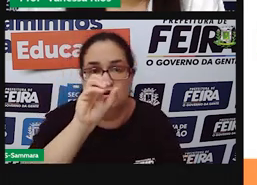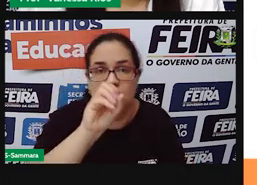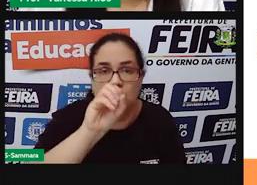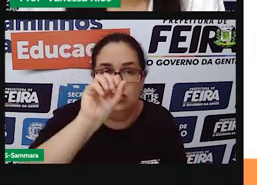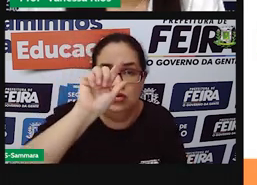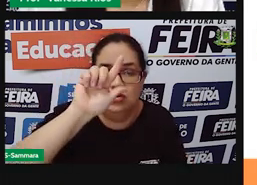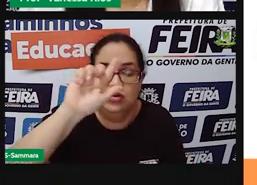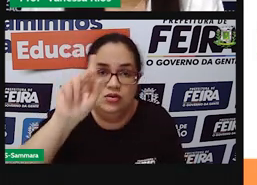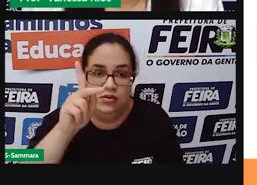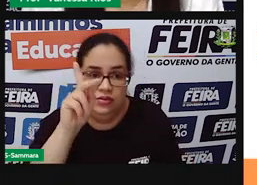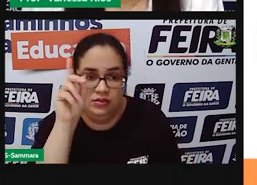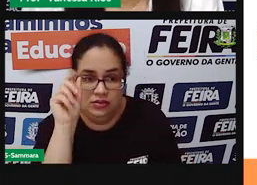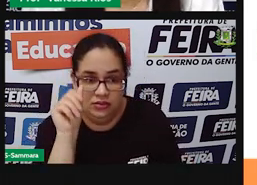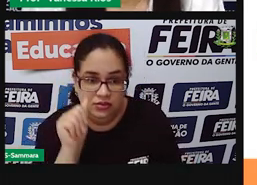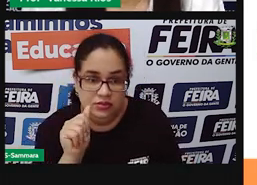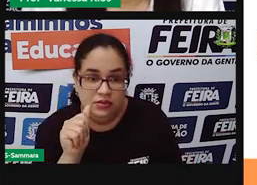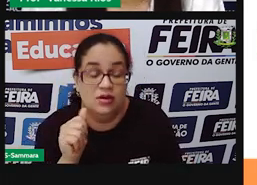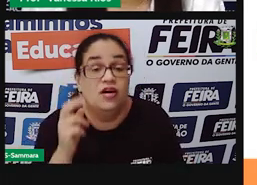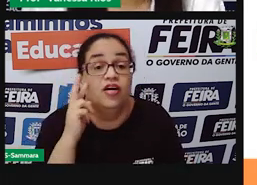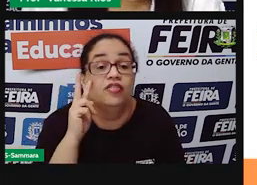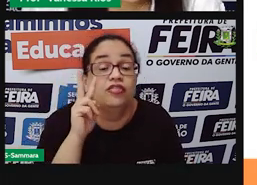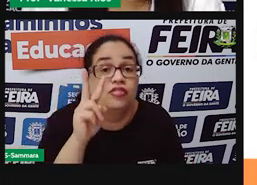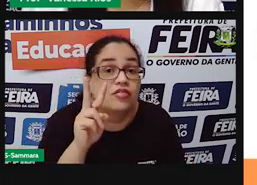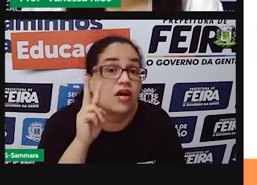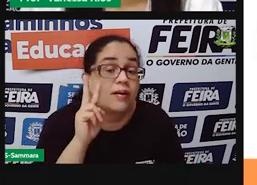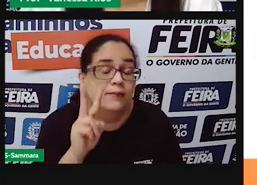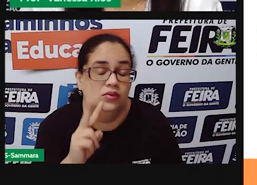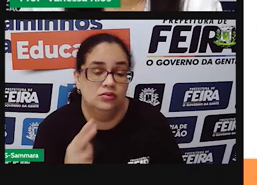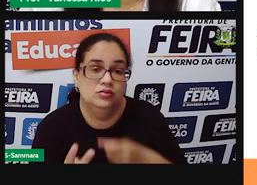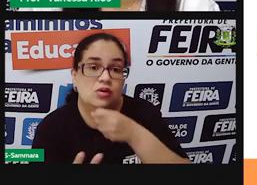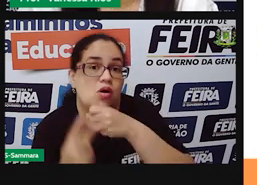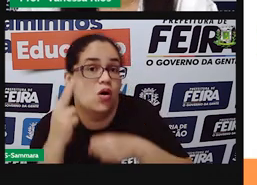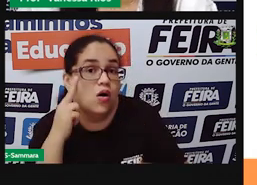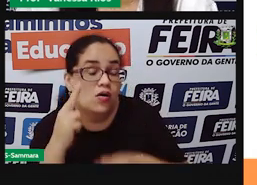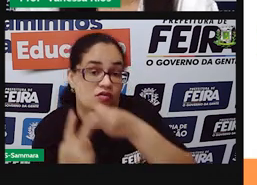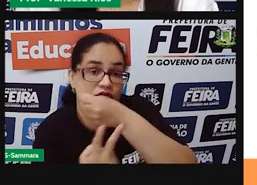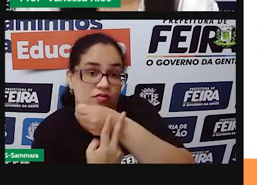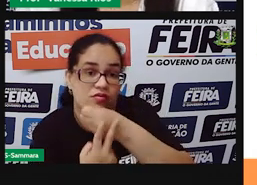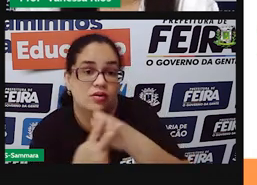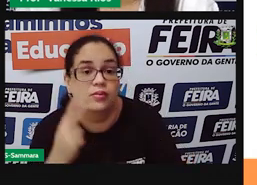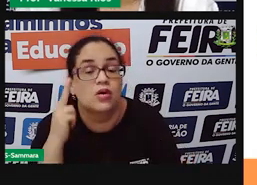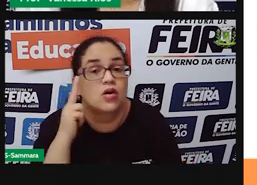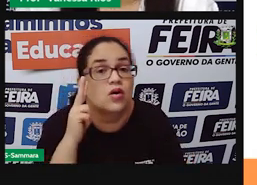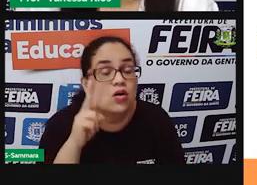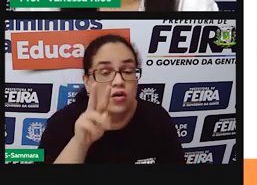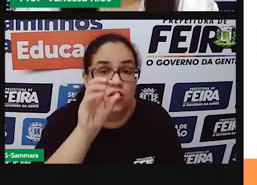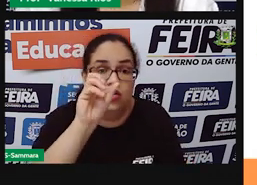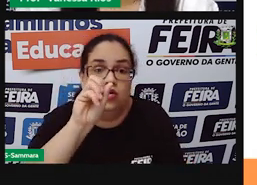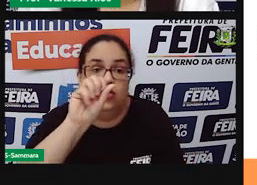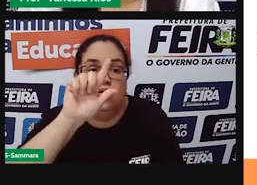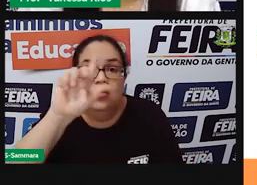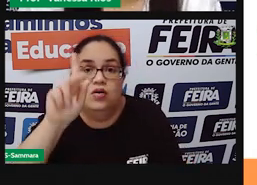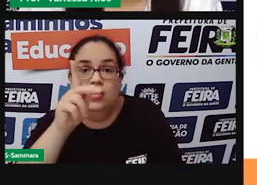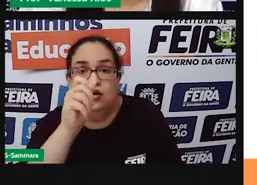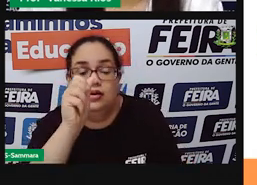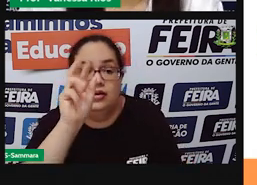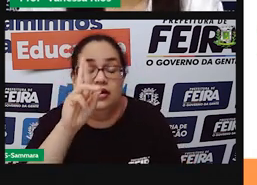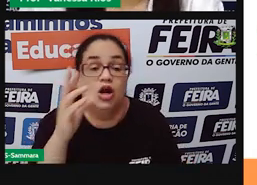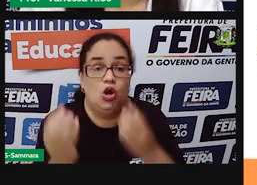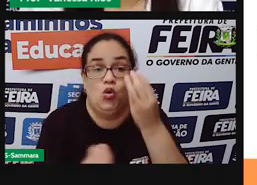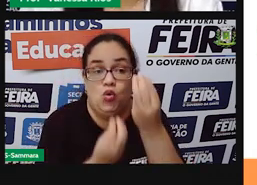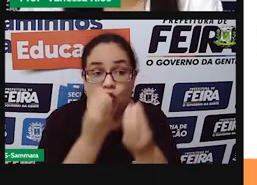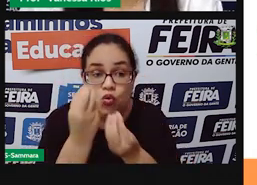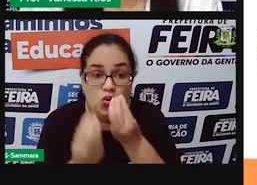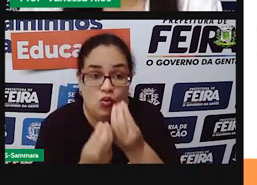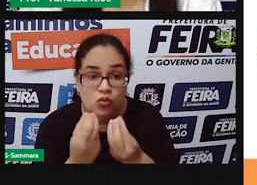verbo olha, vem do verbo olhar. E quando a gente observa aí, a forma como ele foi